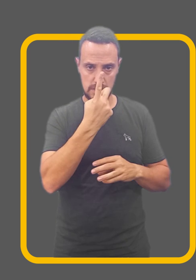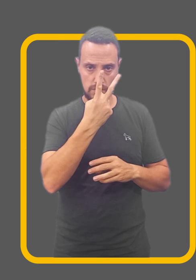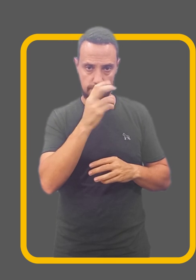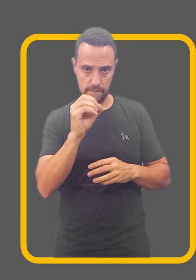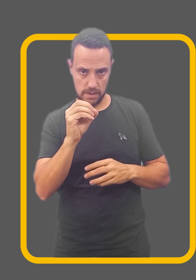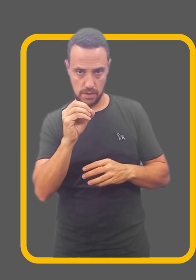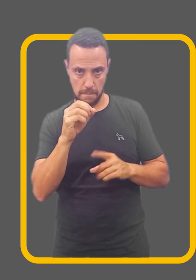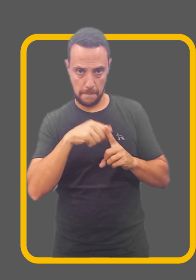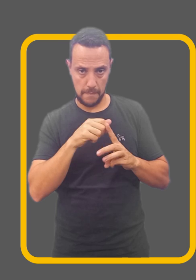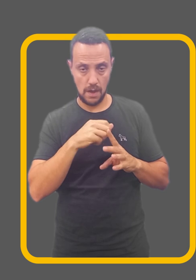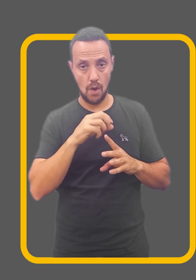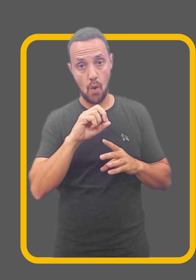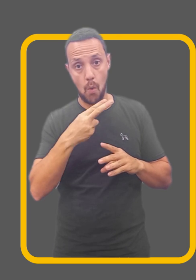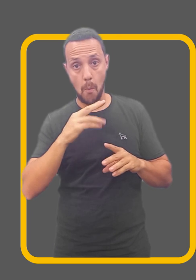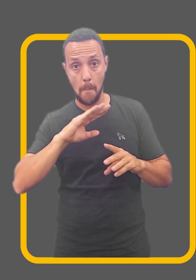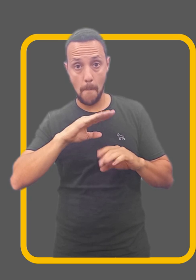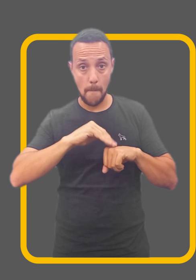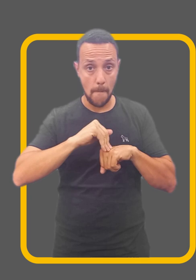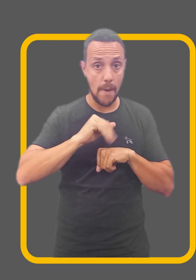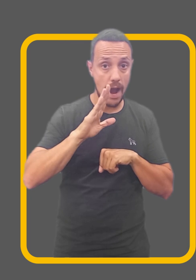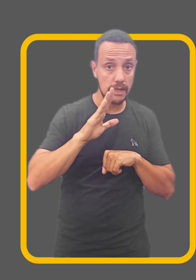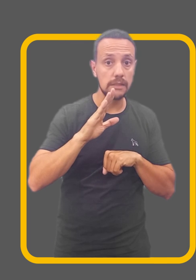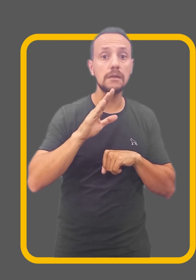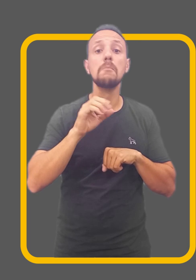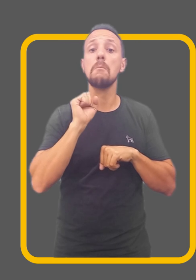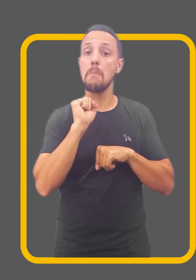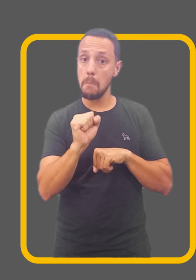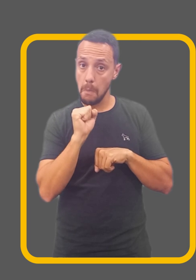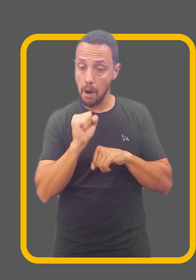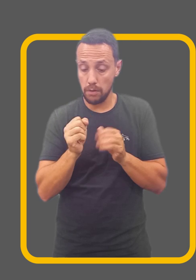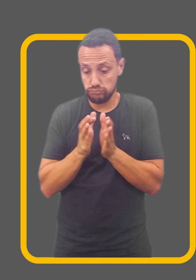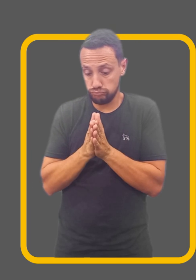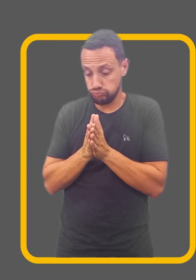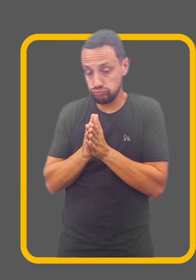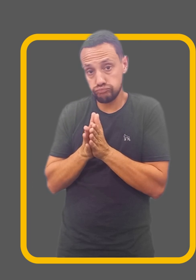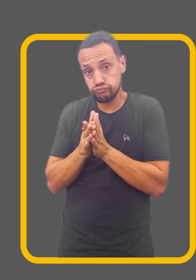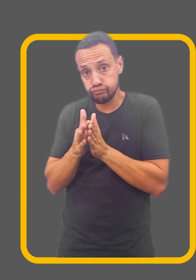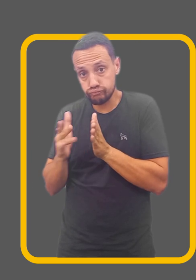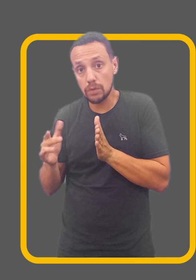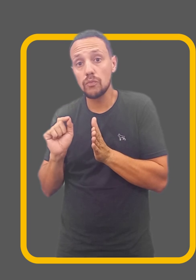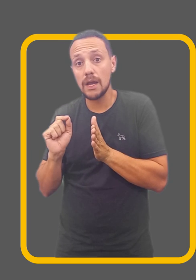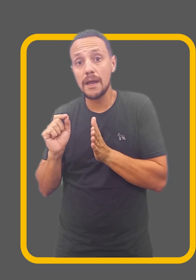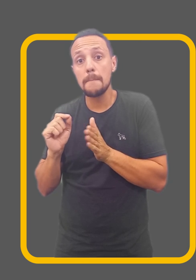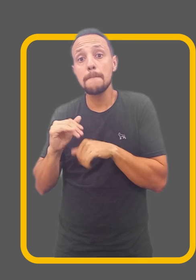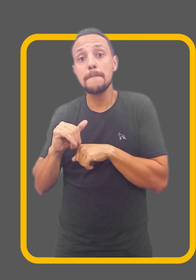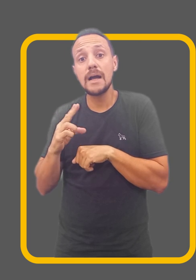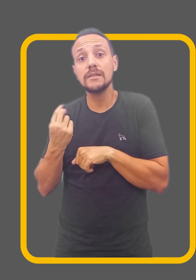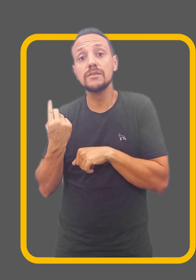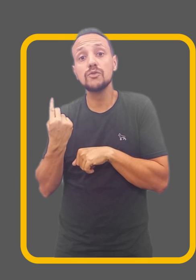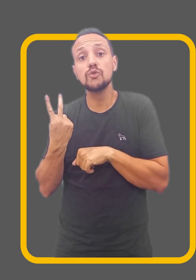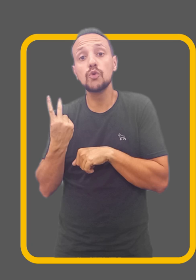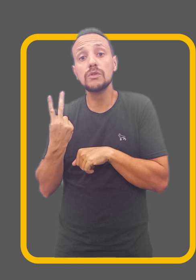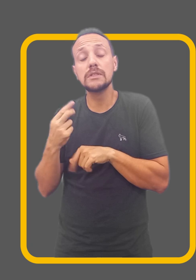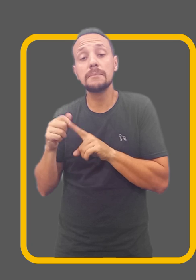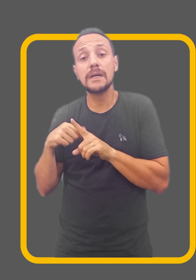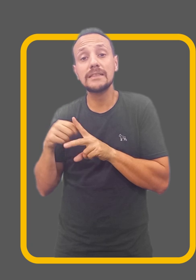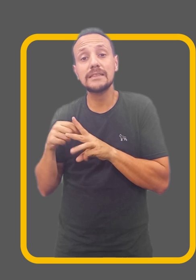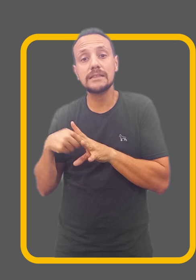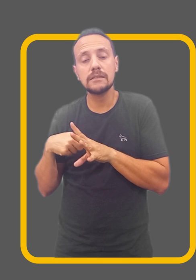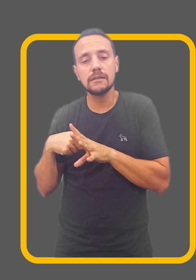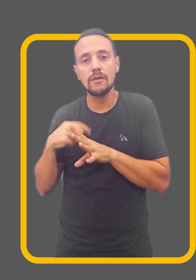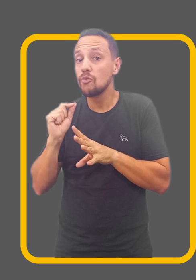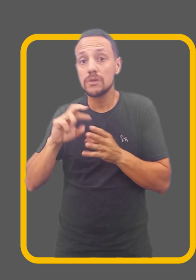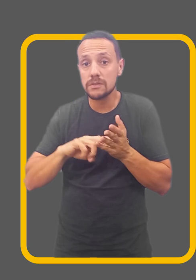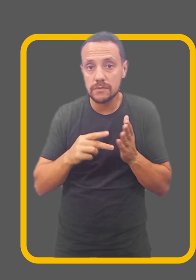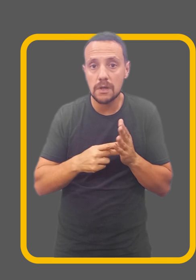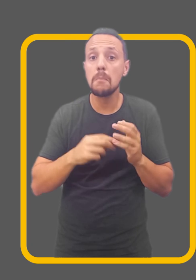mais consecutivas ou não, seu período de graça aumenta em 12 meses. Isso significa